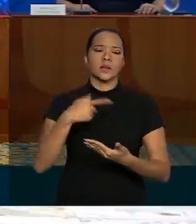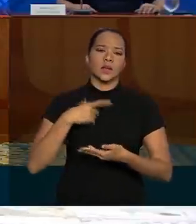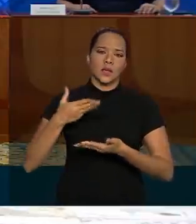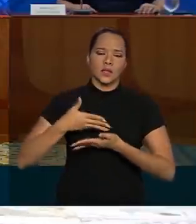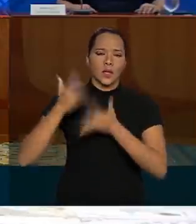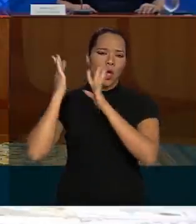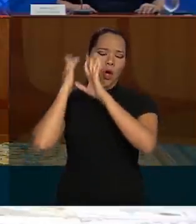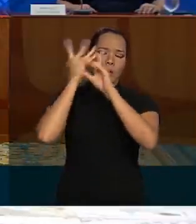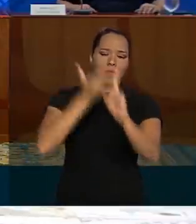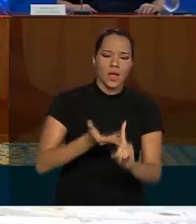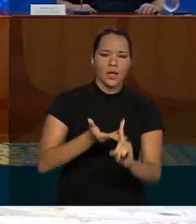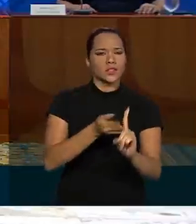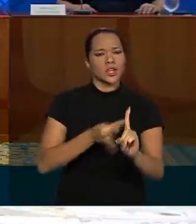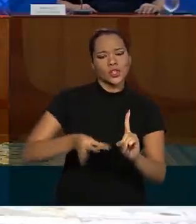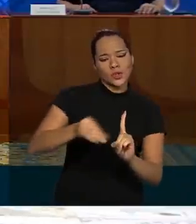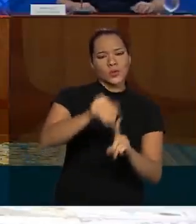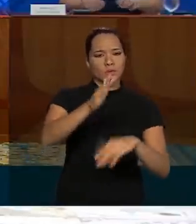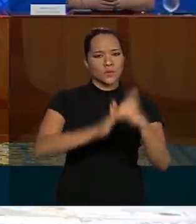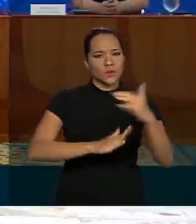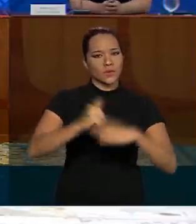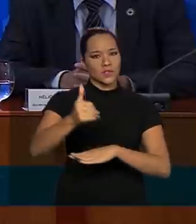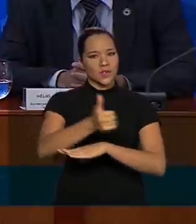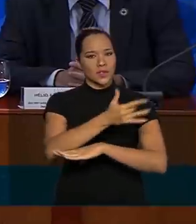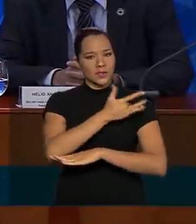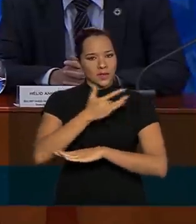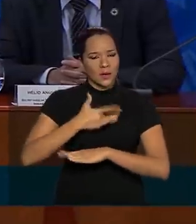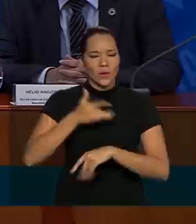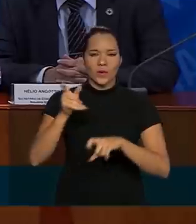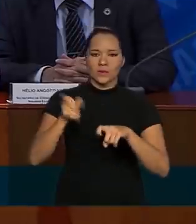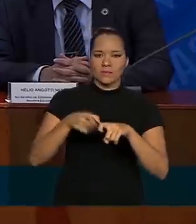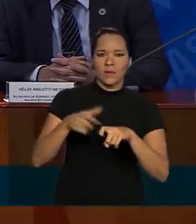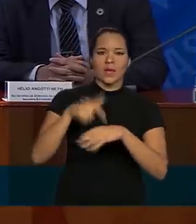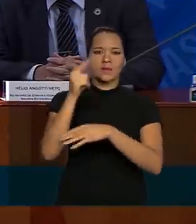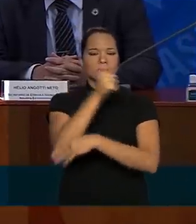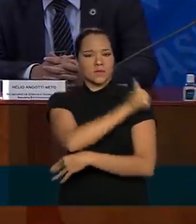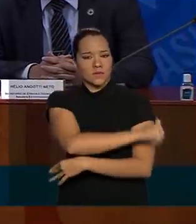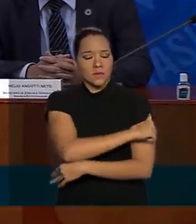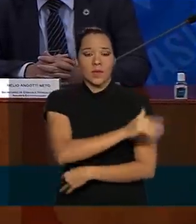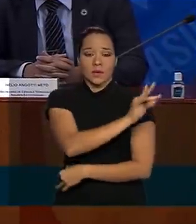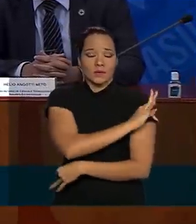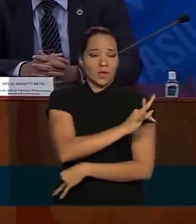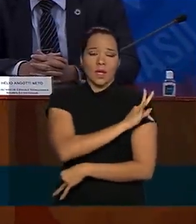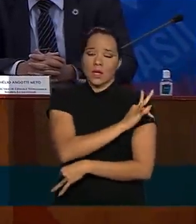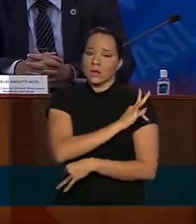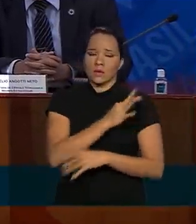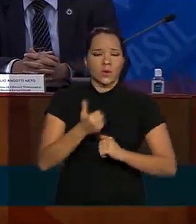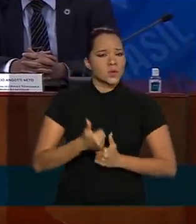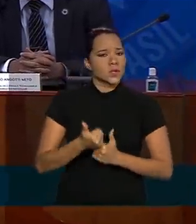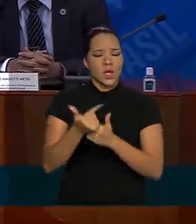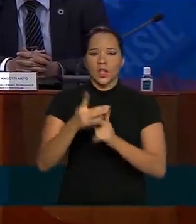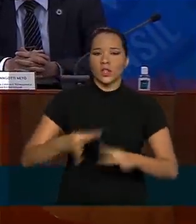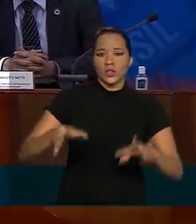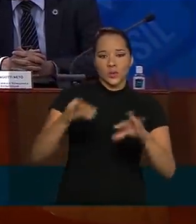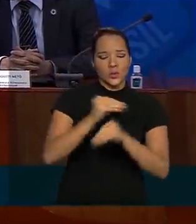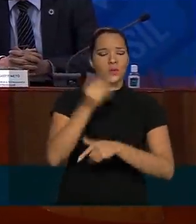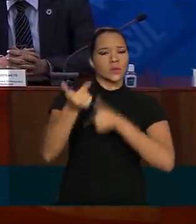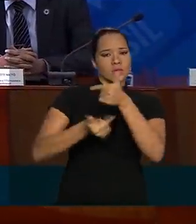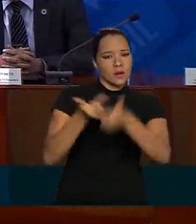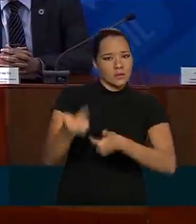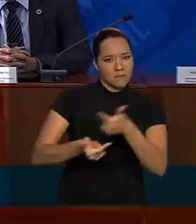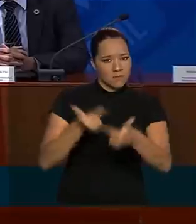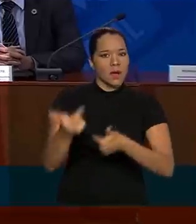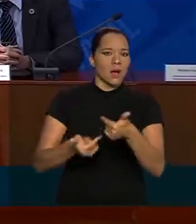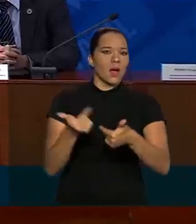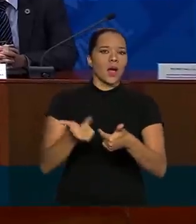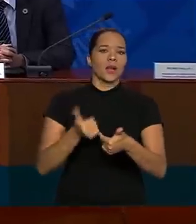homenagem a todos os profissionais de saúde, médicos, enfermeiros, técnicos, auxiliares, todos aqueles que diretam ou indiretamente